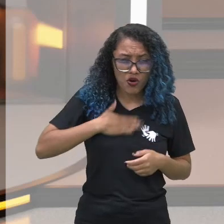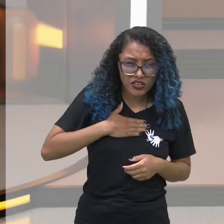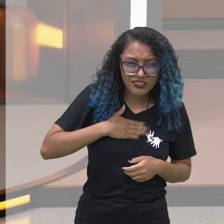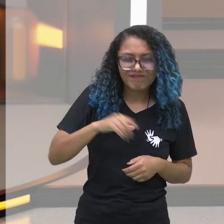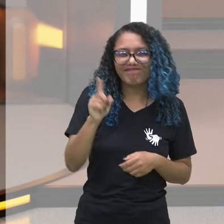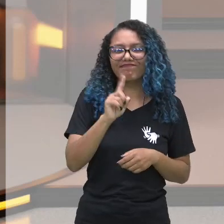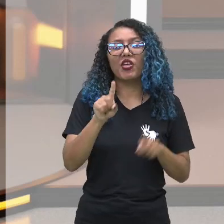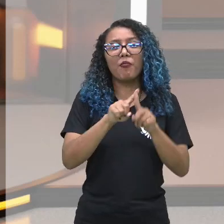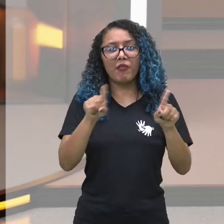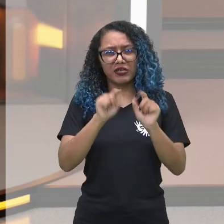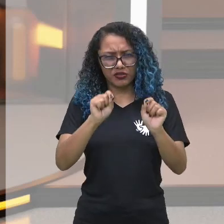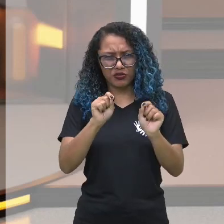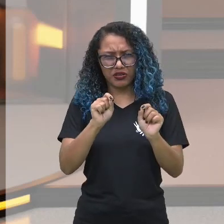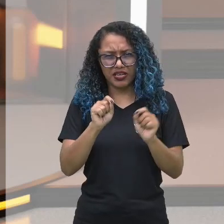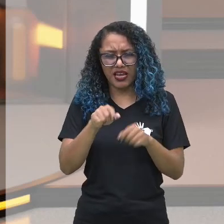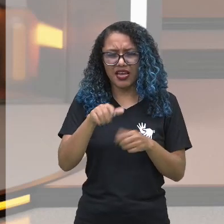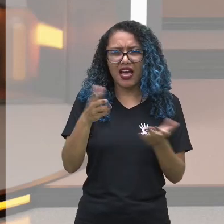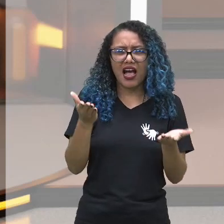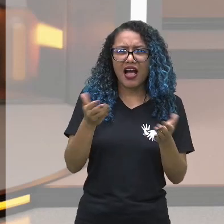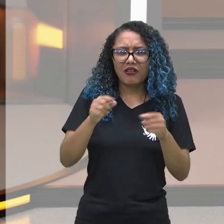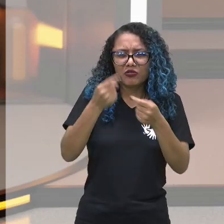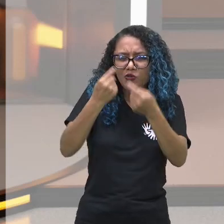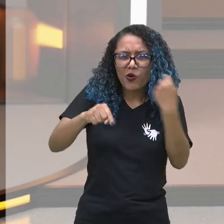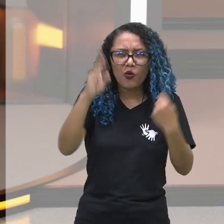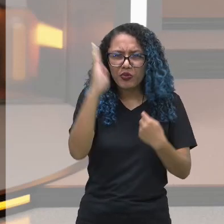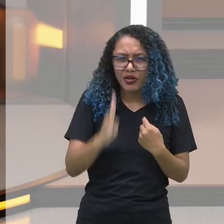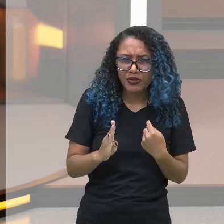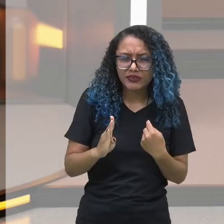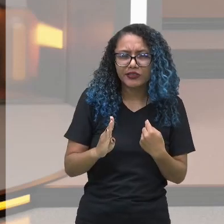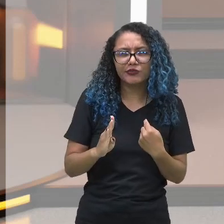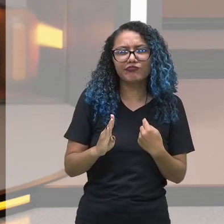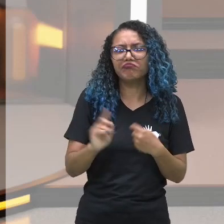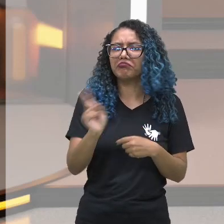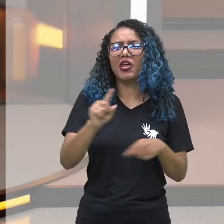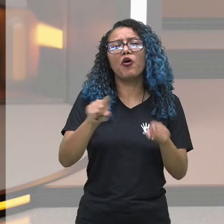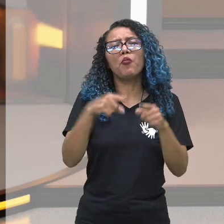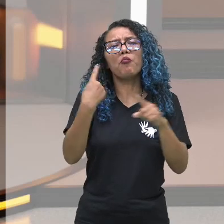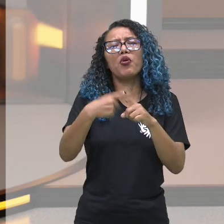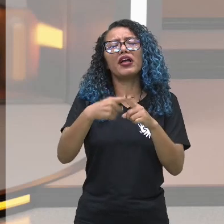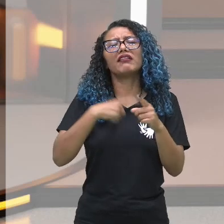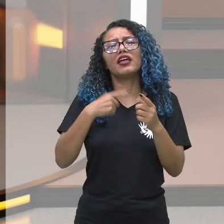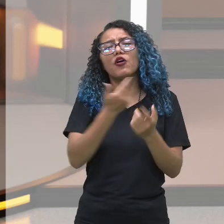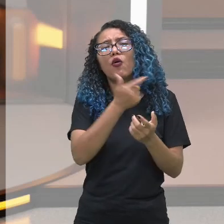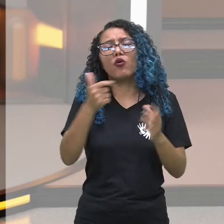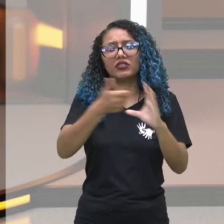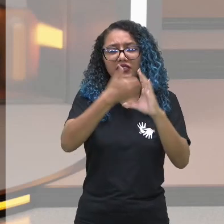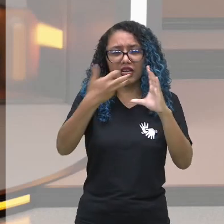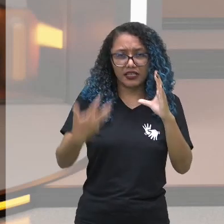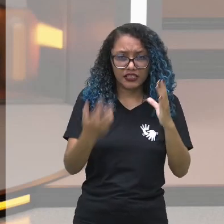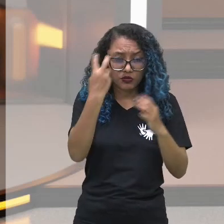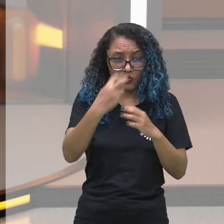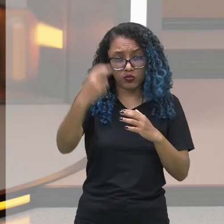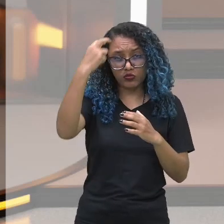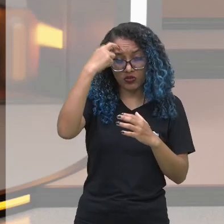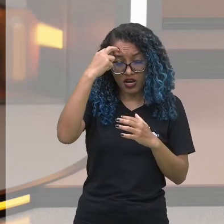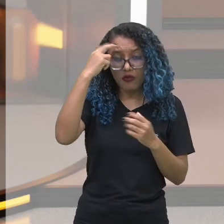ele deixa de ser brasileiro? Não, porque existem outros elementos culturais que vão